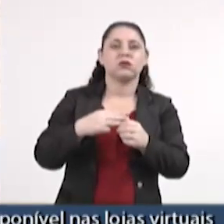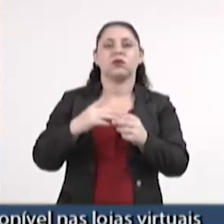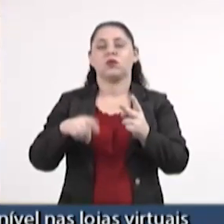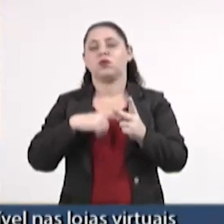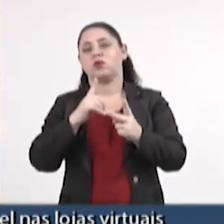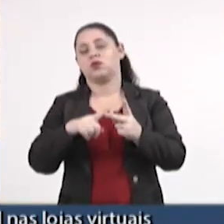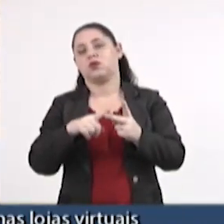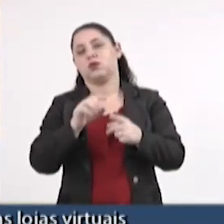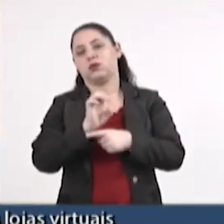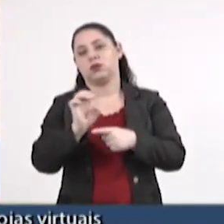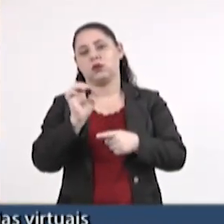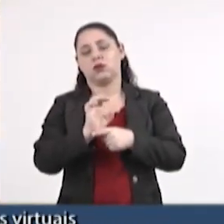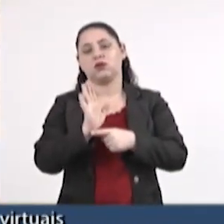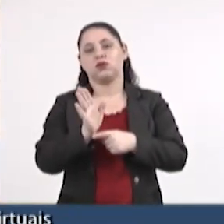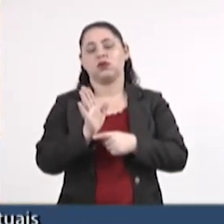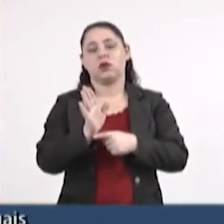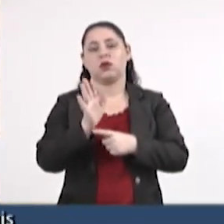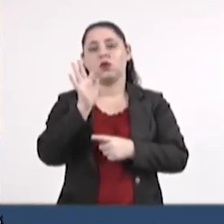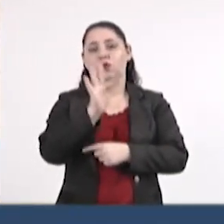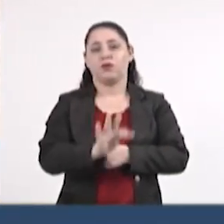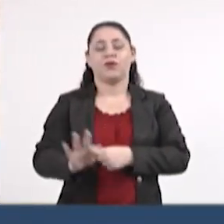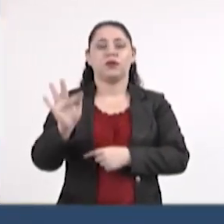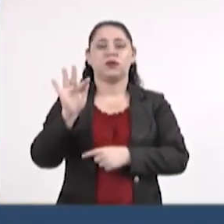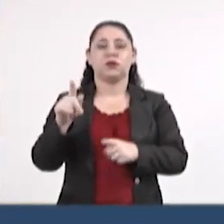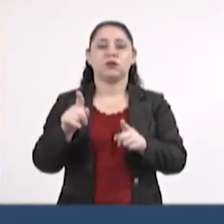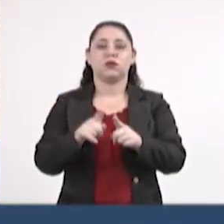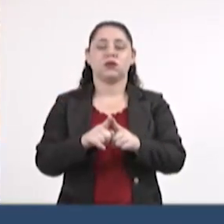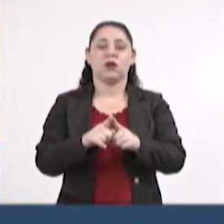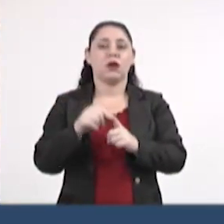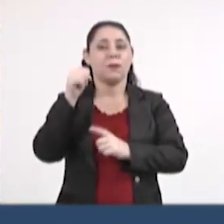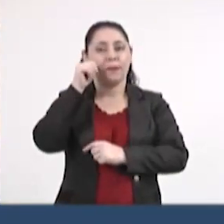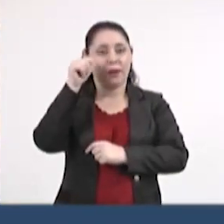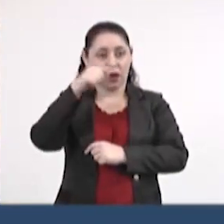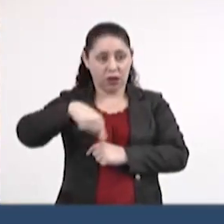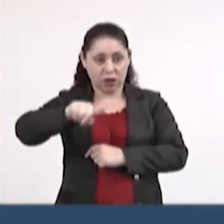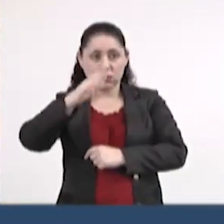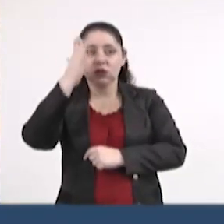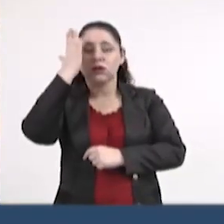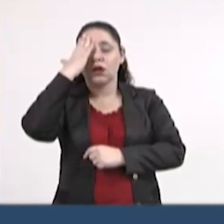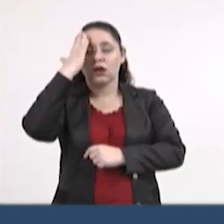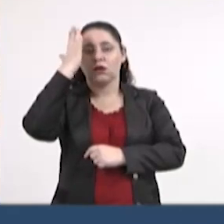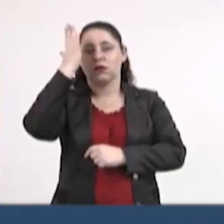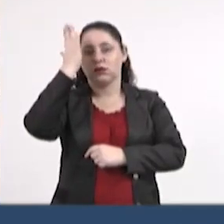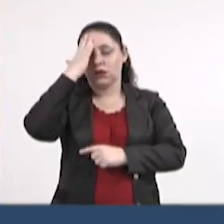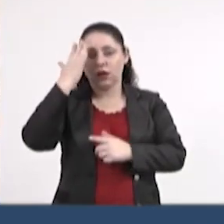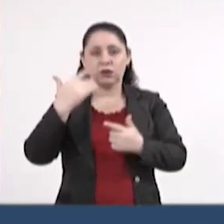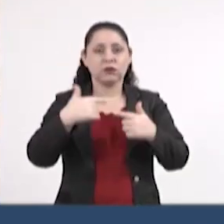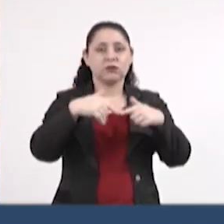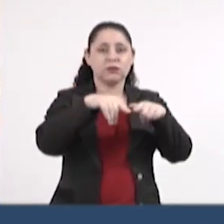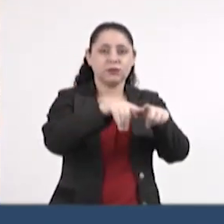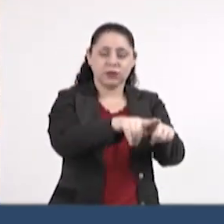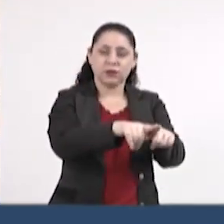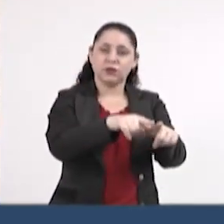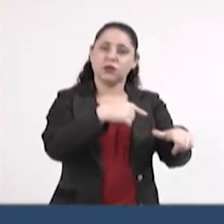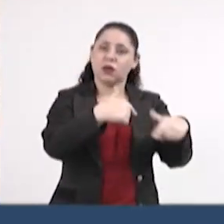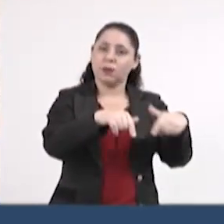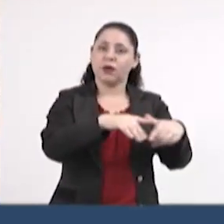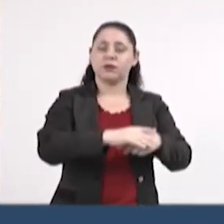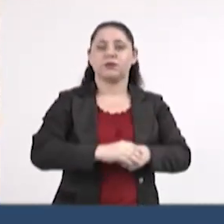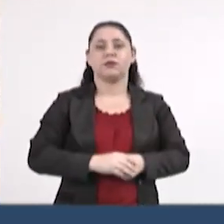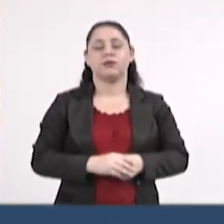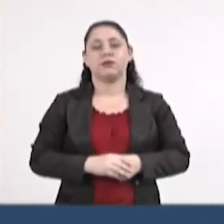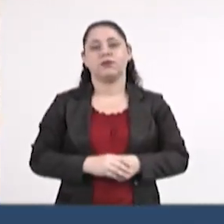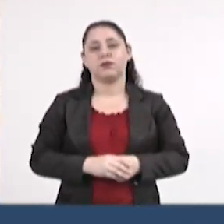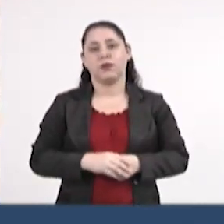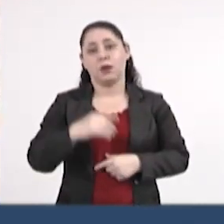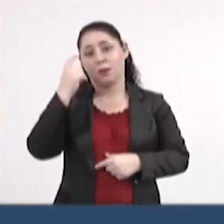quanto o Estado, quanto as mulheres que estão aqui sabem dessa nossa parceria, dessa nossa atuação. E